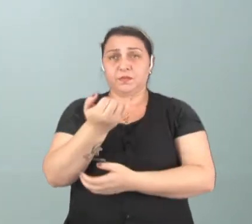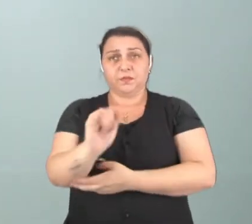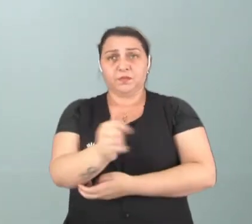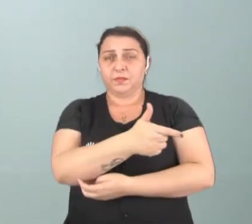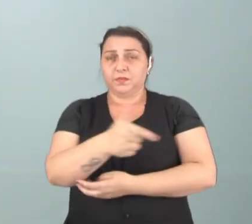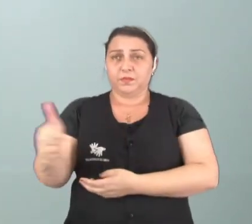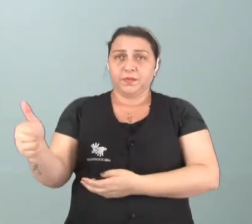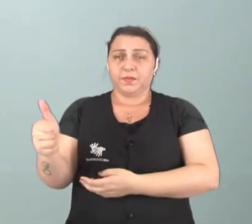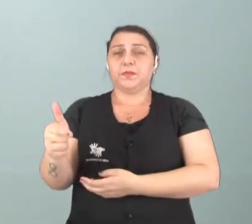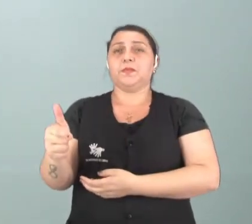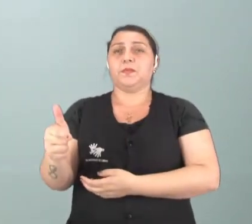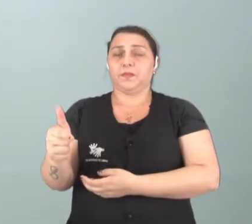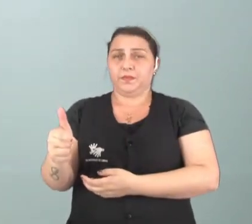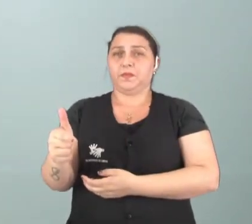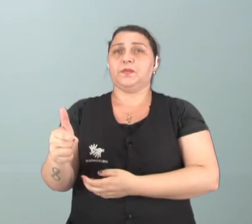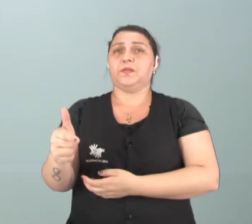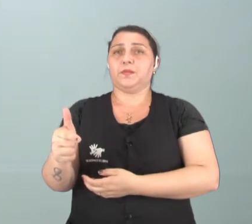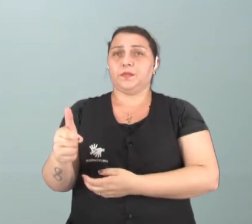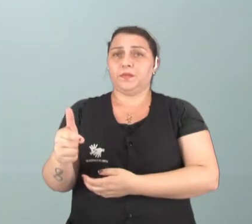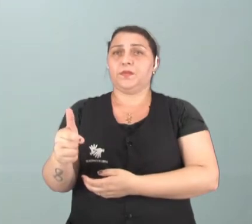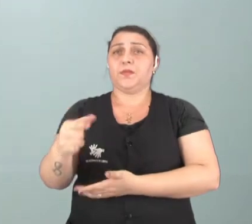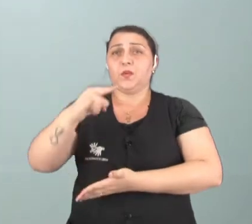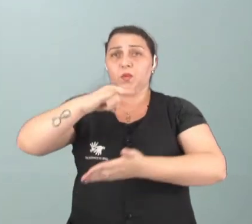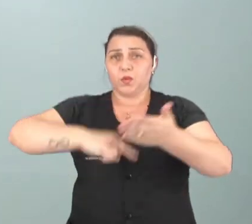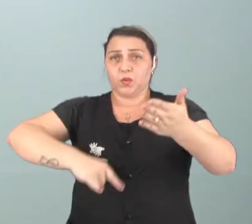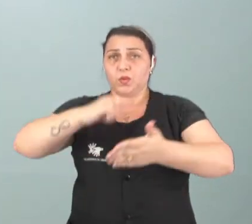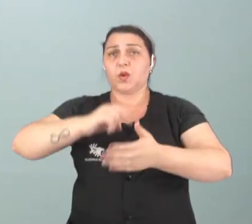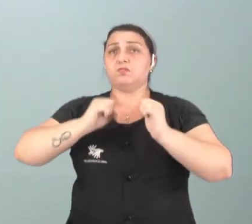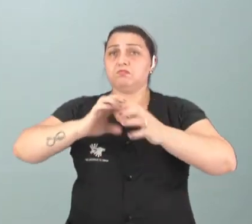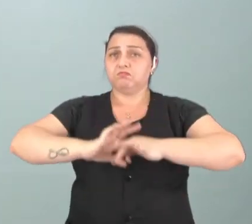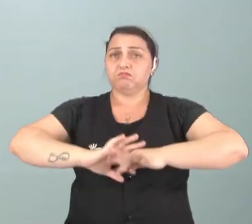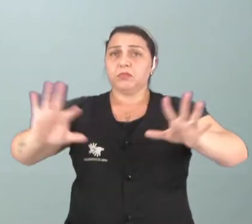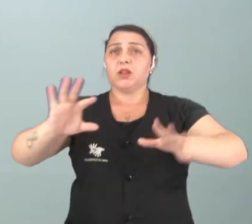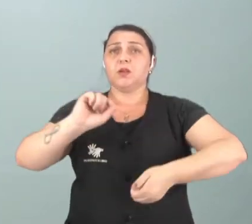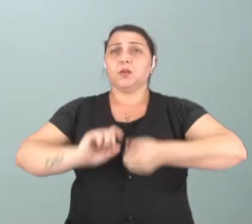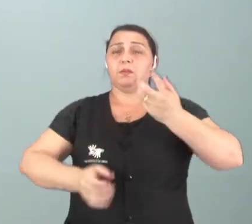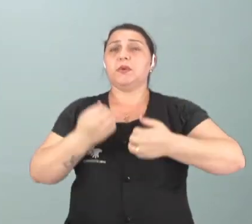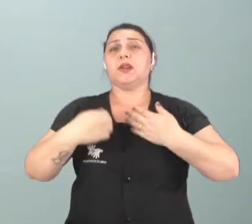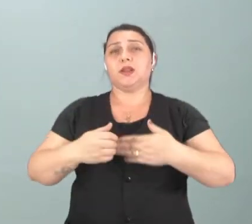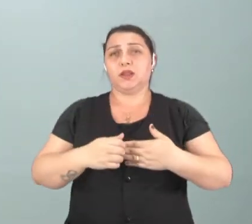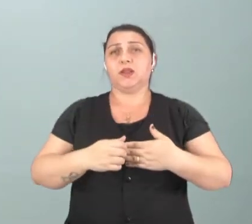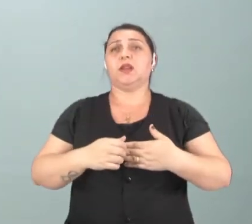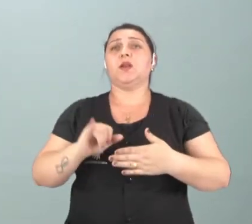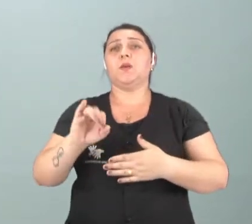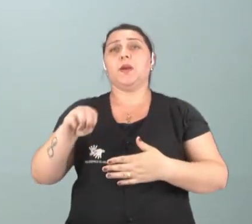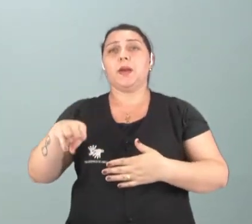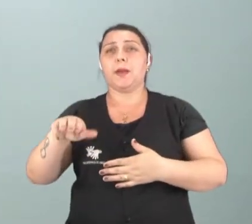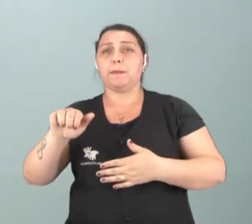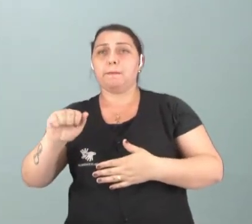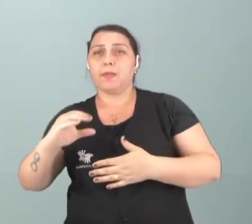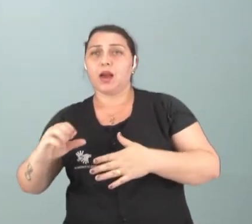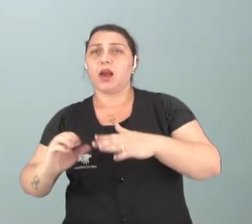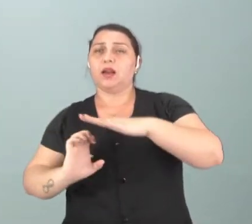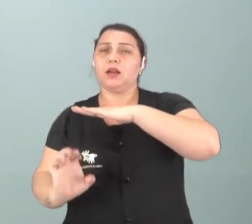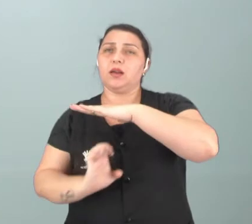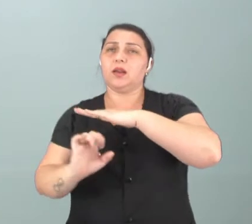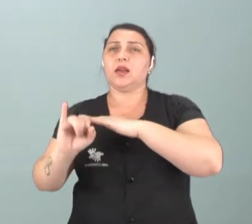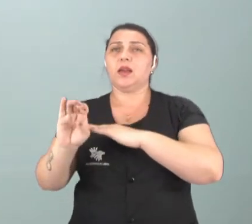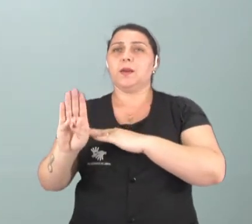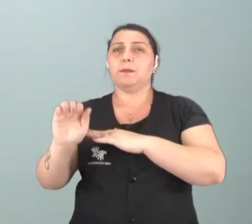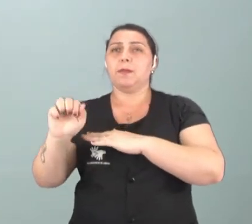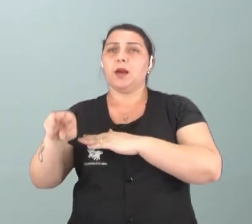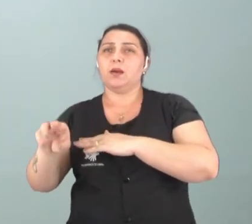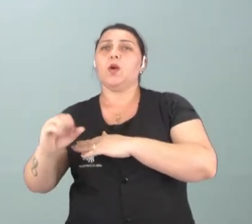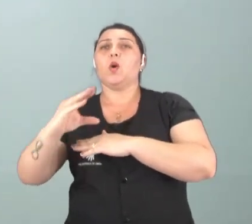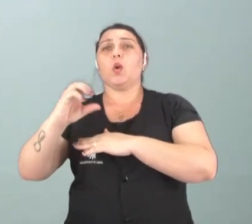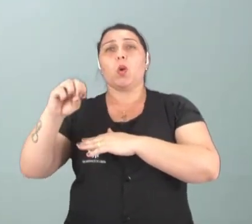uma licença ambiental para fazer isso. Tem que ter o acompanhamento do IMAC, do IBAMA, do